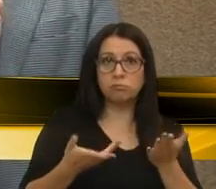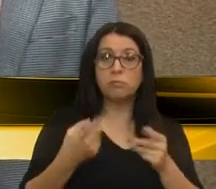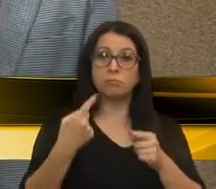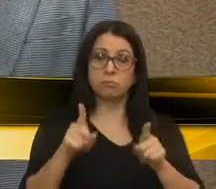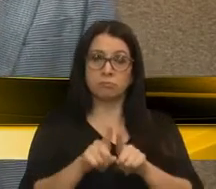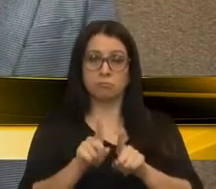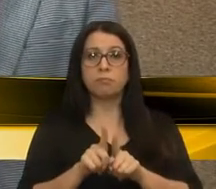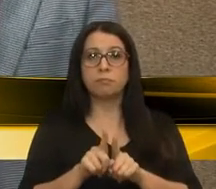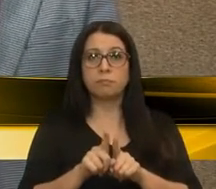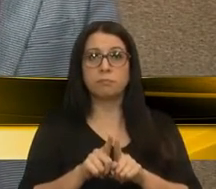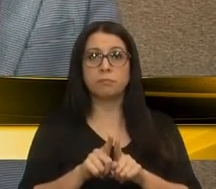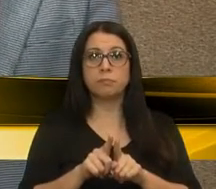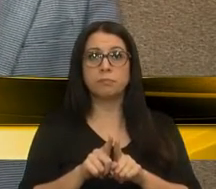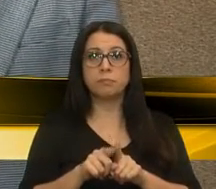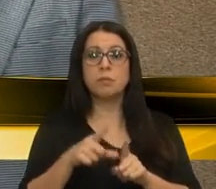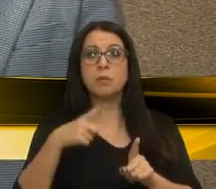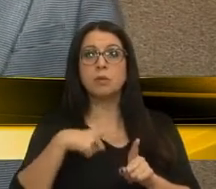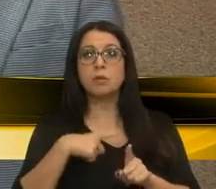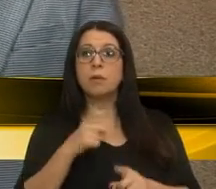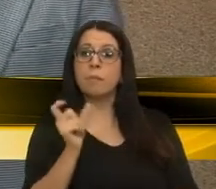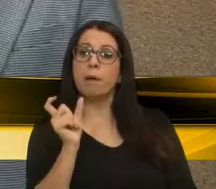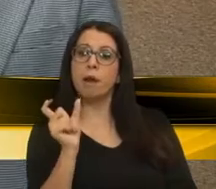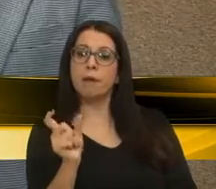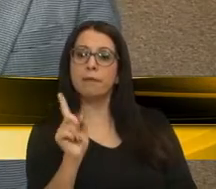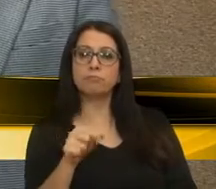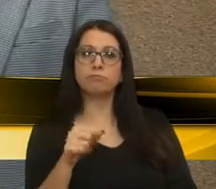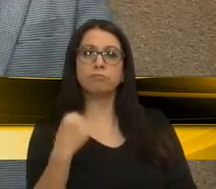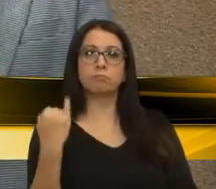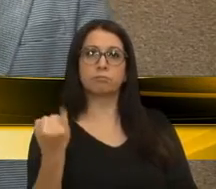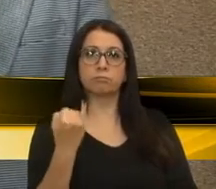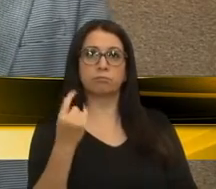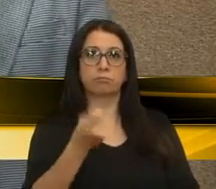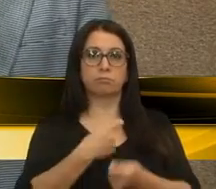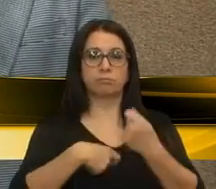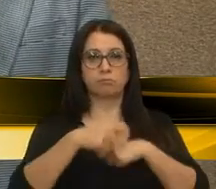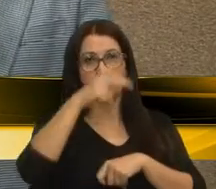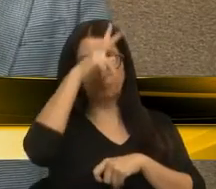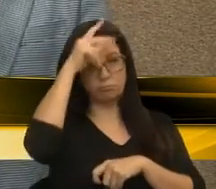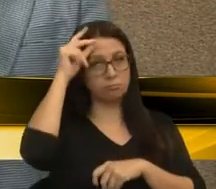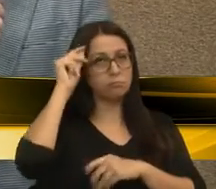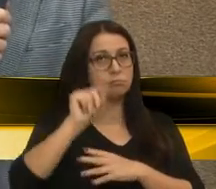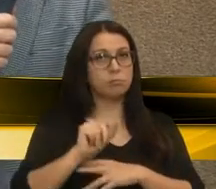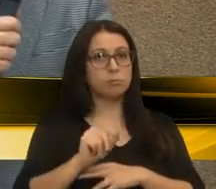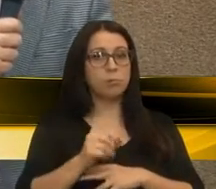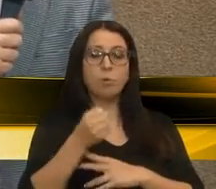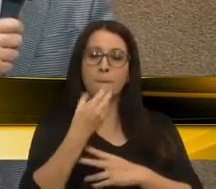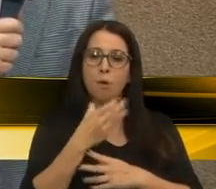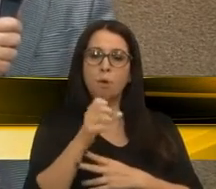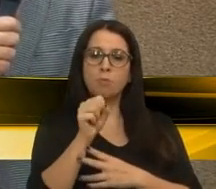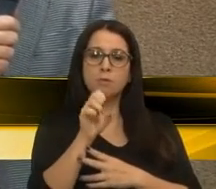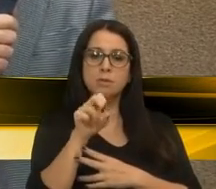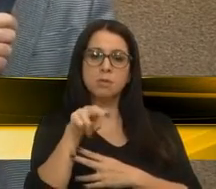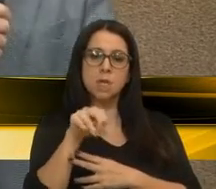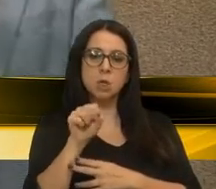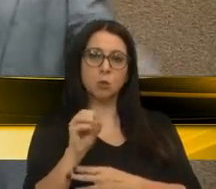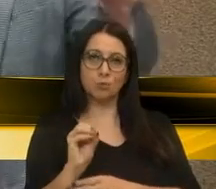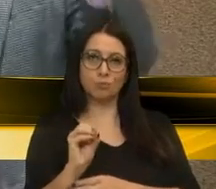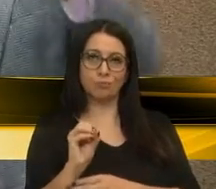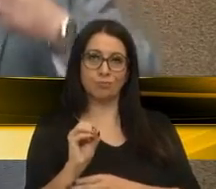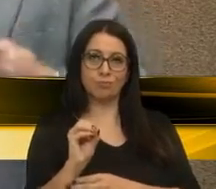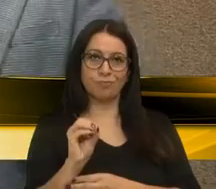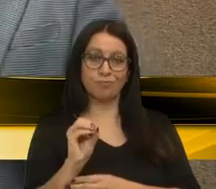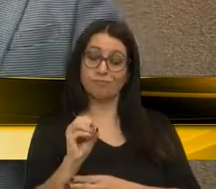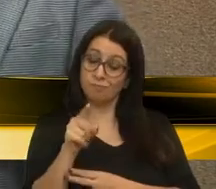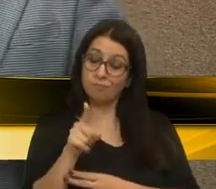porém, houve uma palavra muito importante na administração pública. O bom senso. E aí vem a